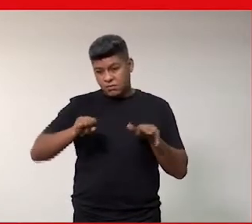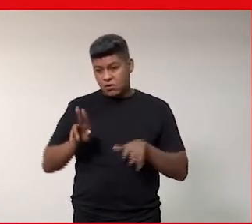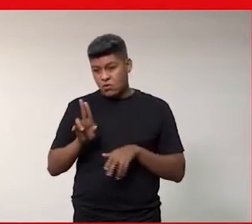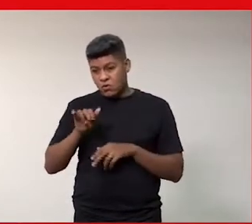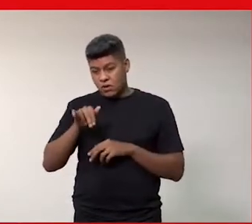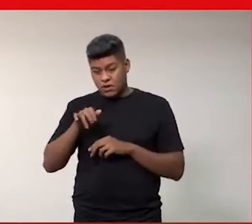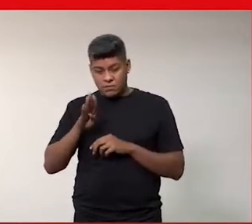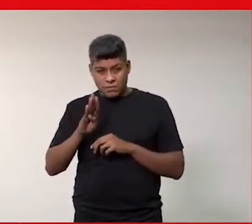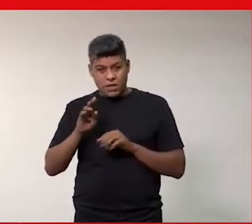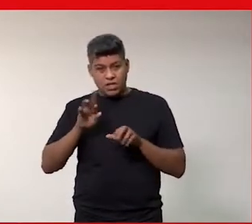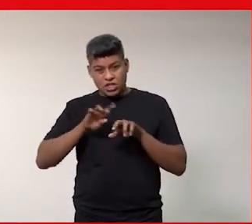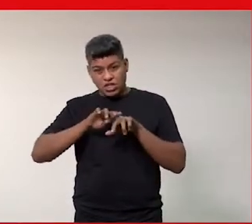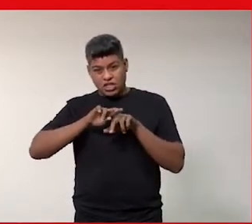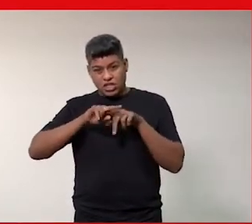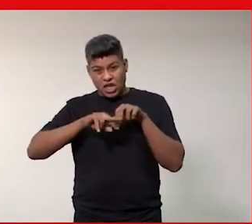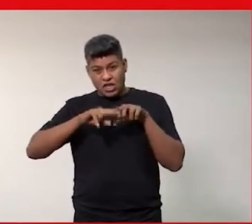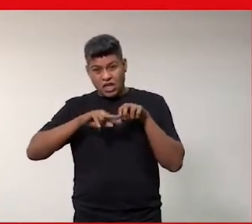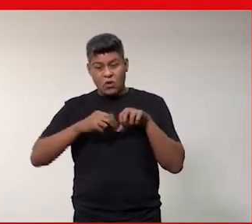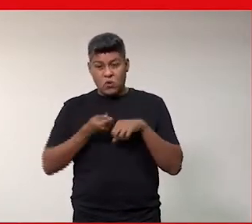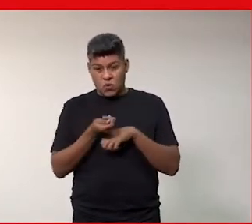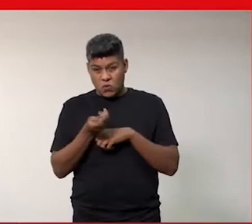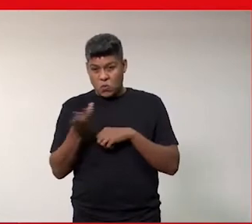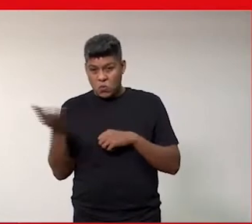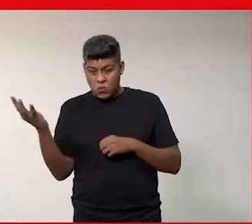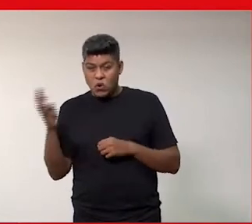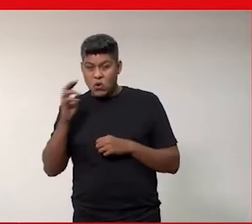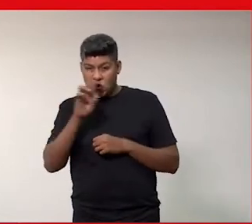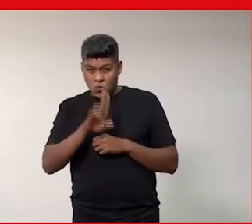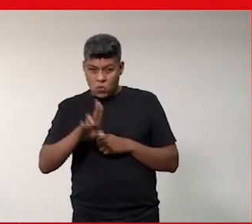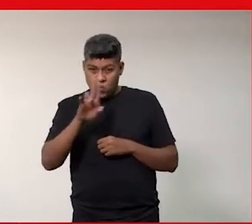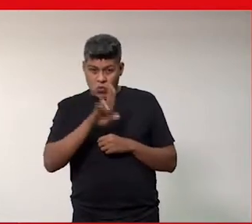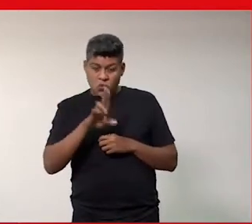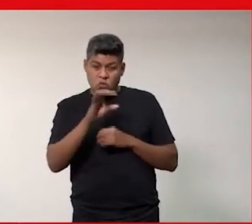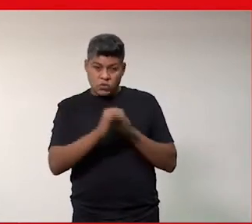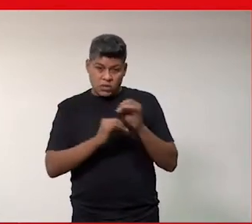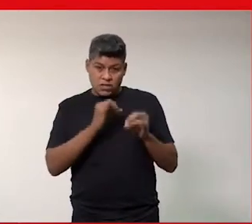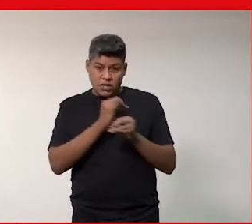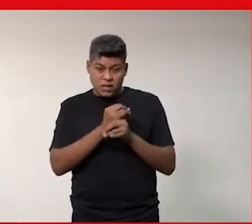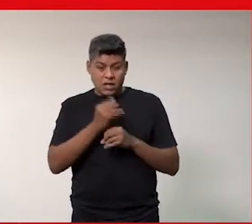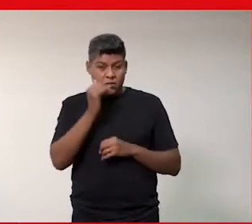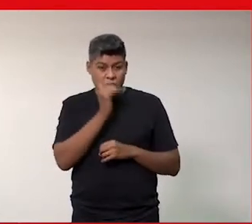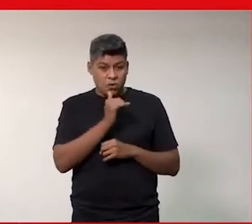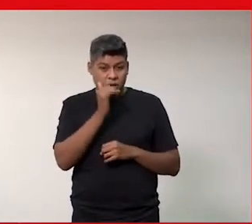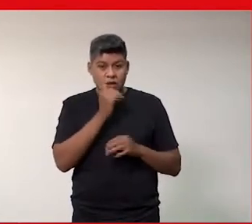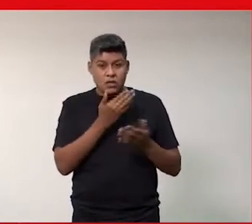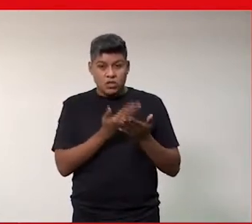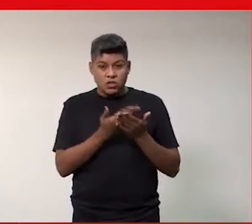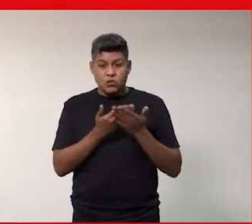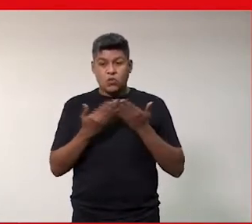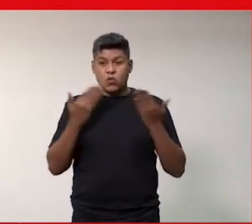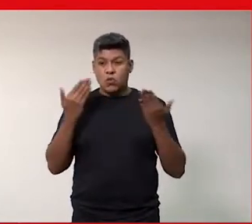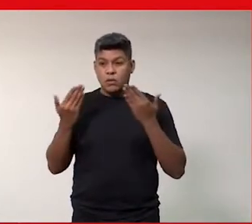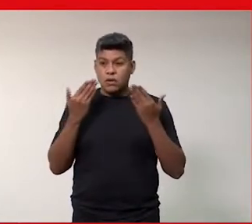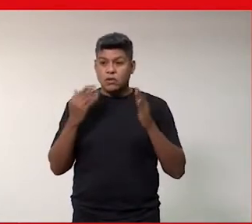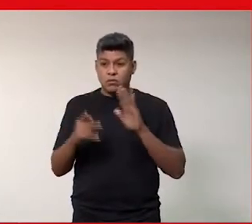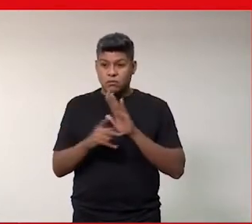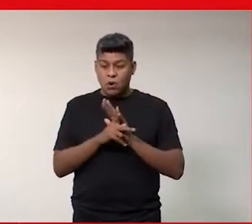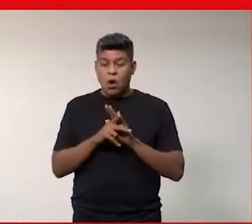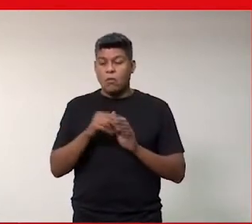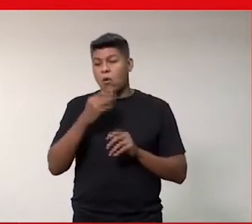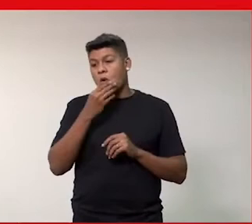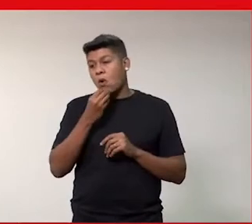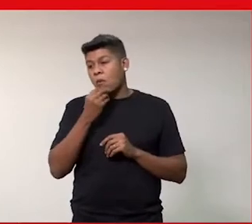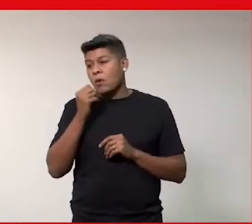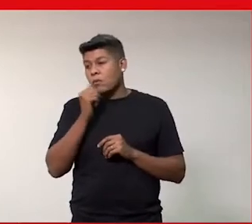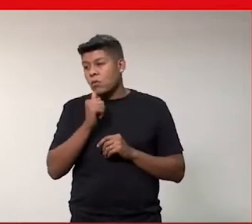Gênero e Número sobre o uso e importância da internet na carreira de mulheres e sobre um estudo comparativo sobre a alta eficácia de homens e